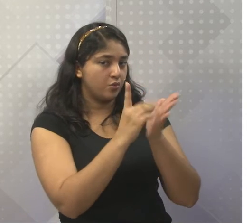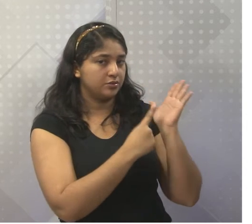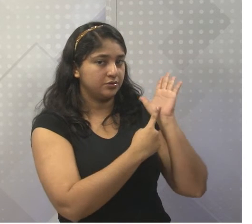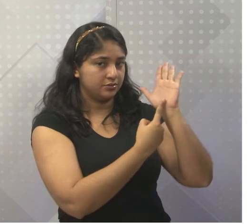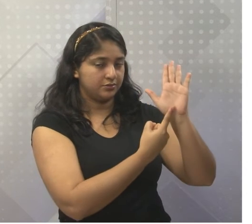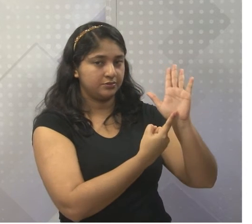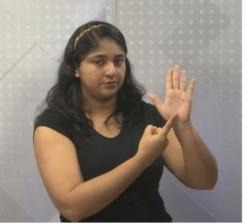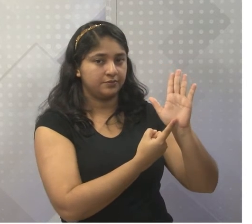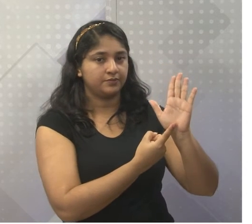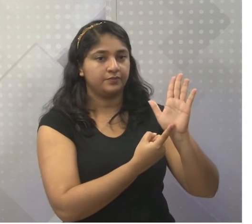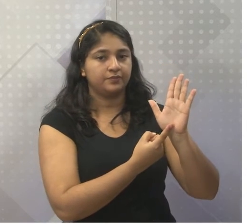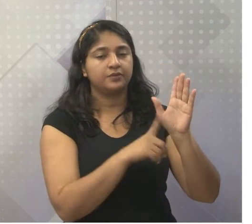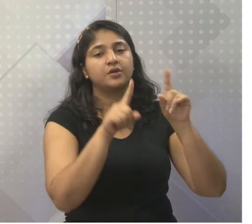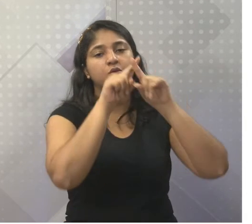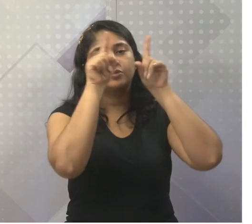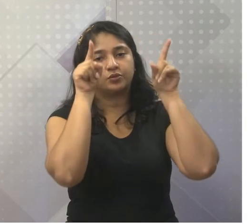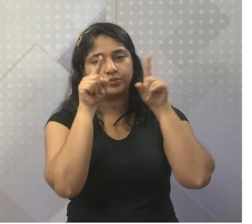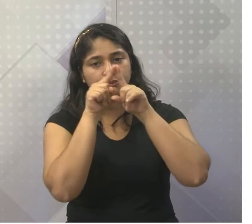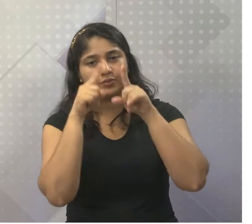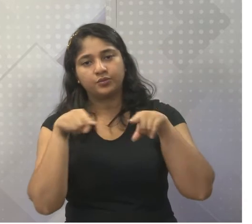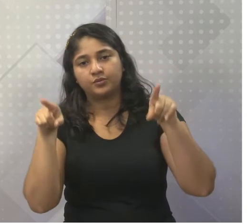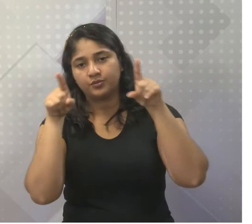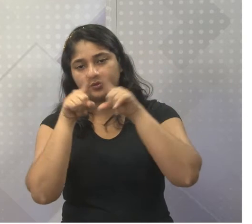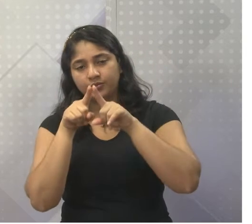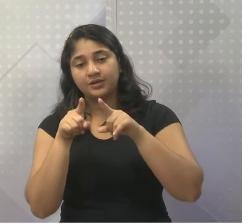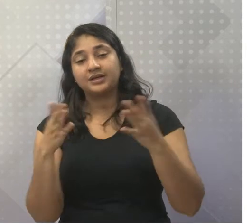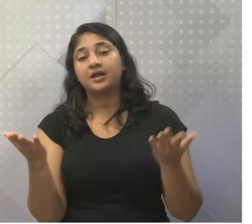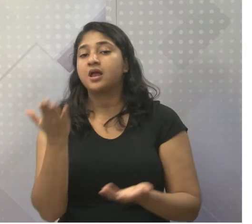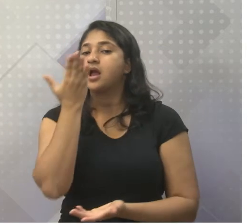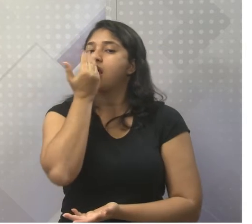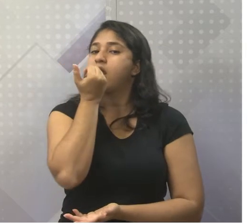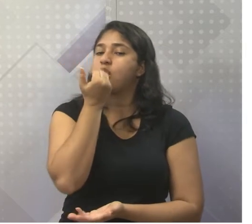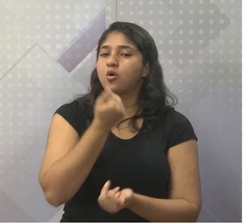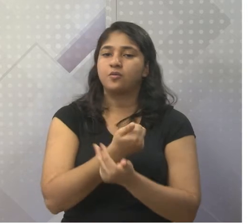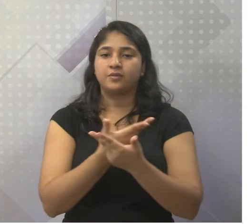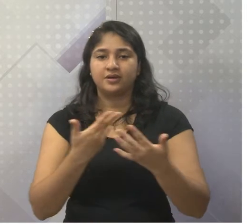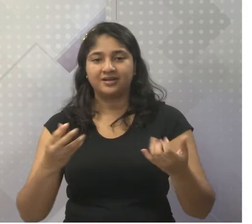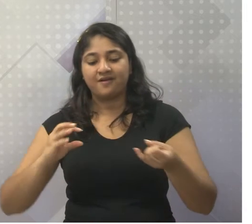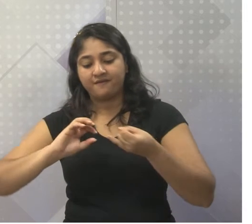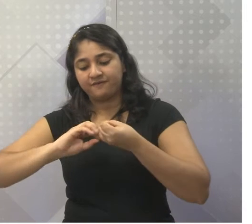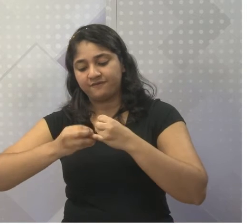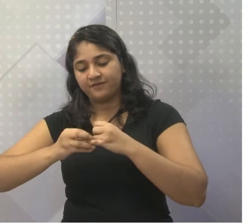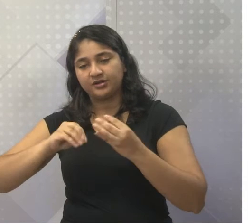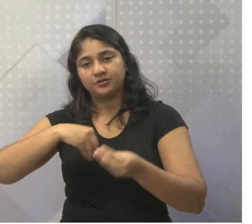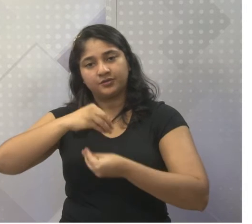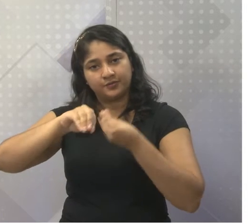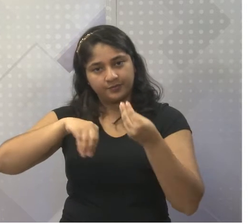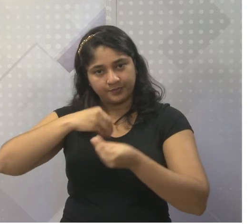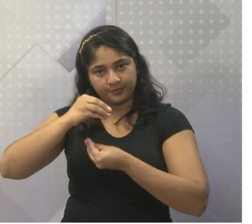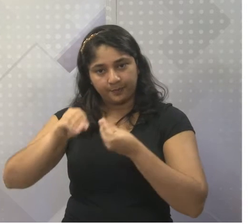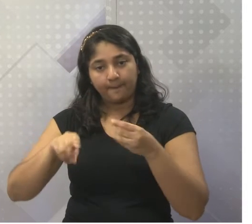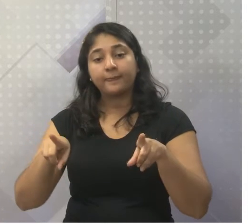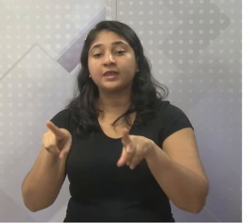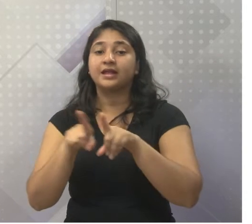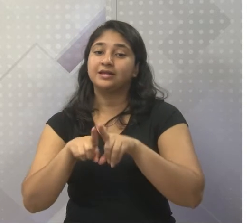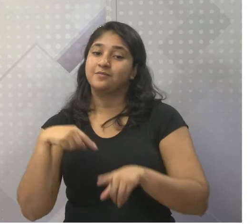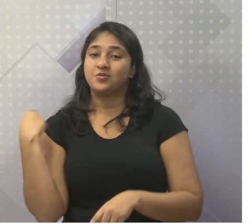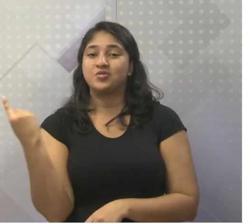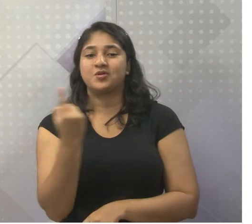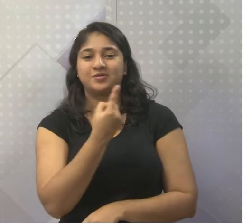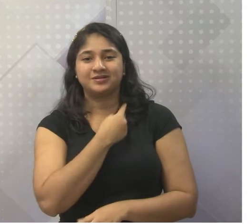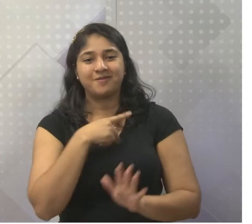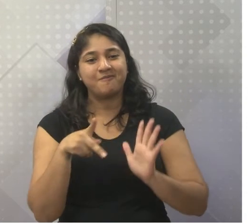com formas geométricas. A culinária, então como não falar da feijoada como manifestação nossa